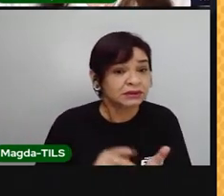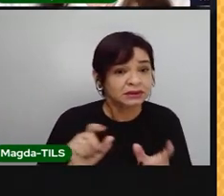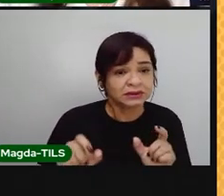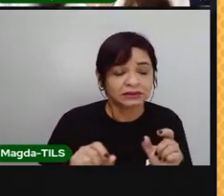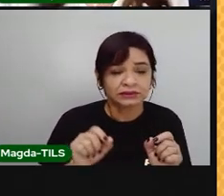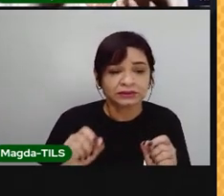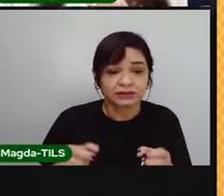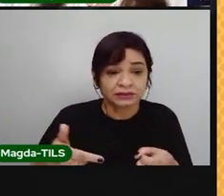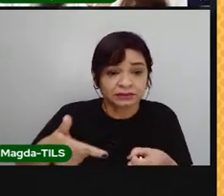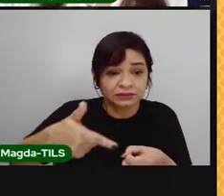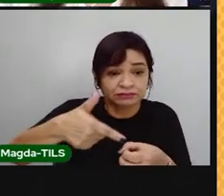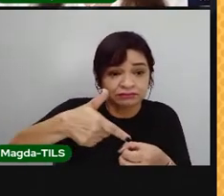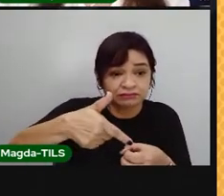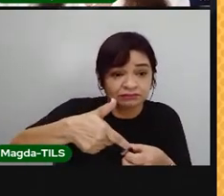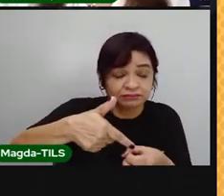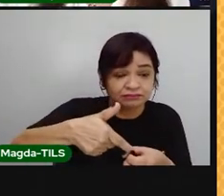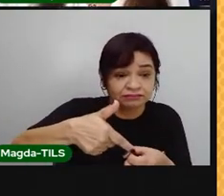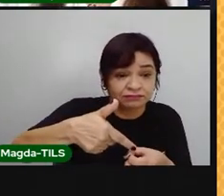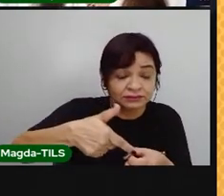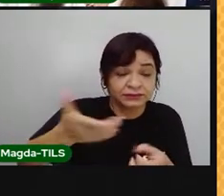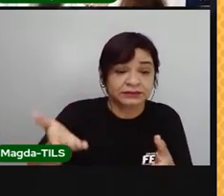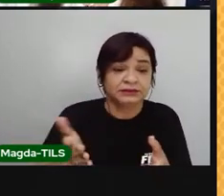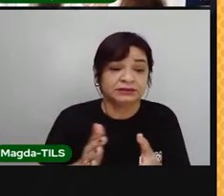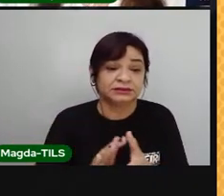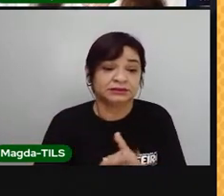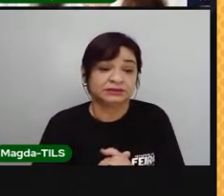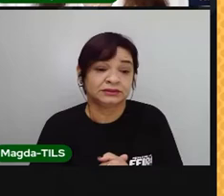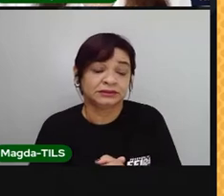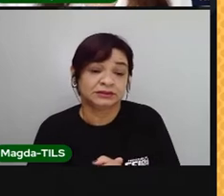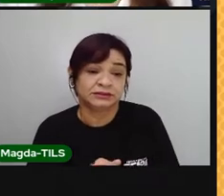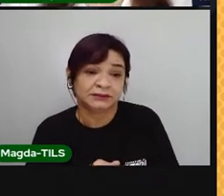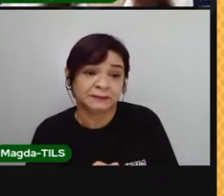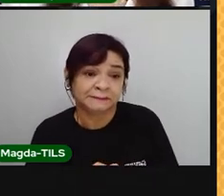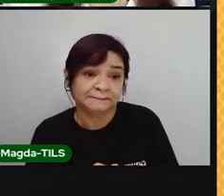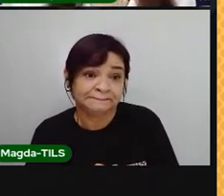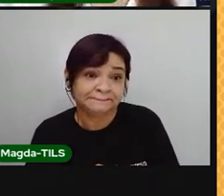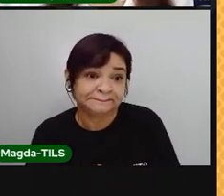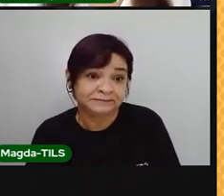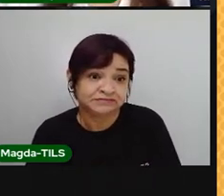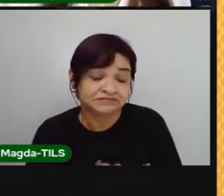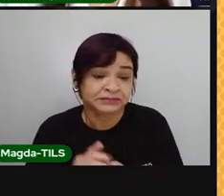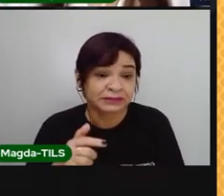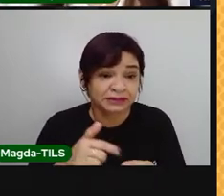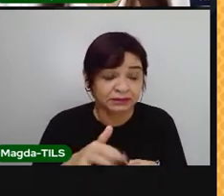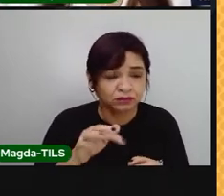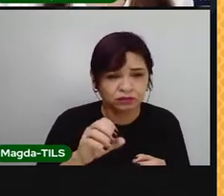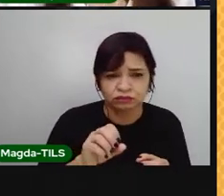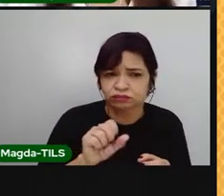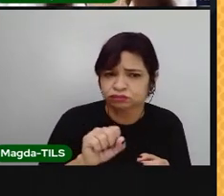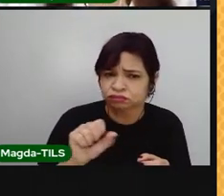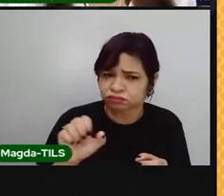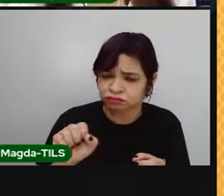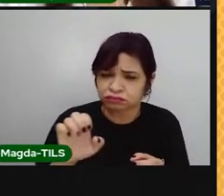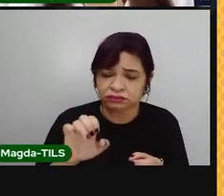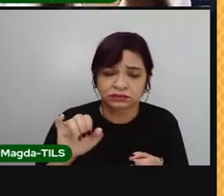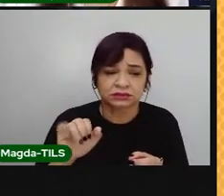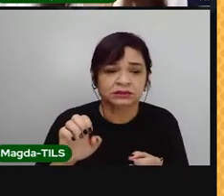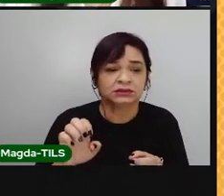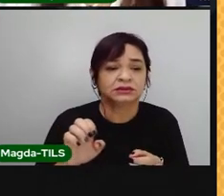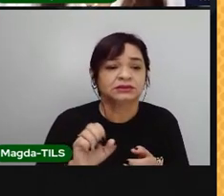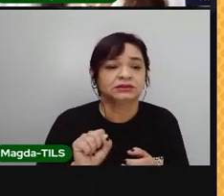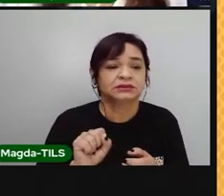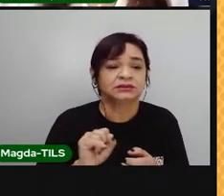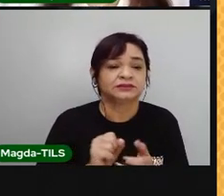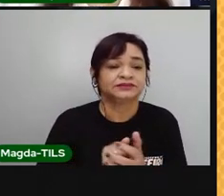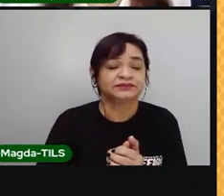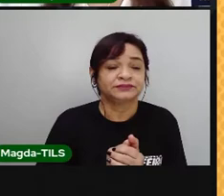petróleo, a própria gasolina, é um combustível fóssil. Então, os carros convencionais, eles